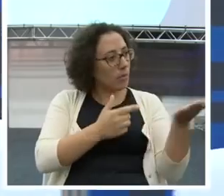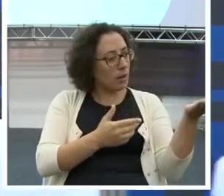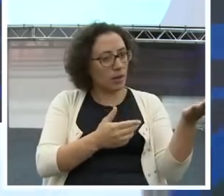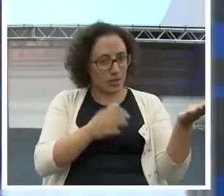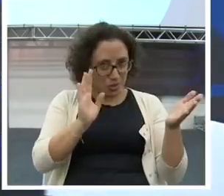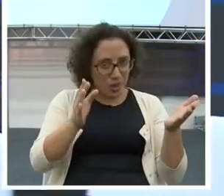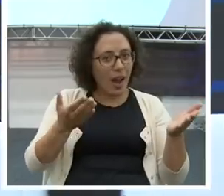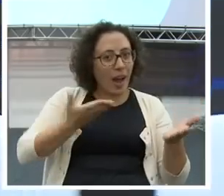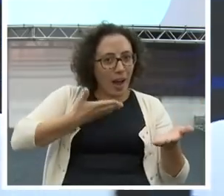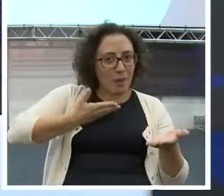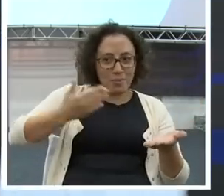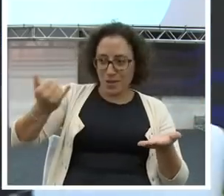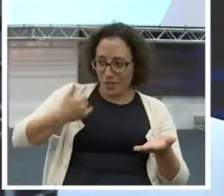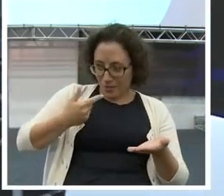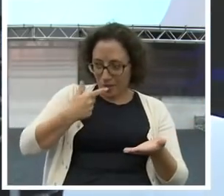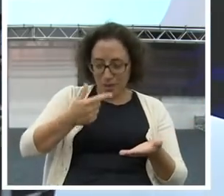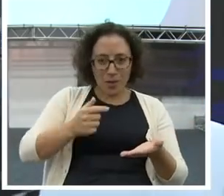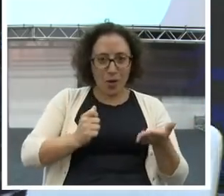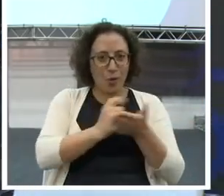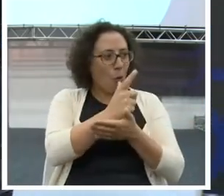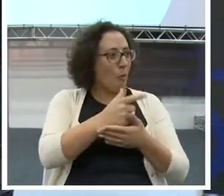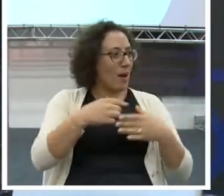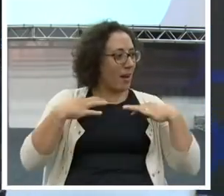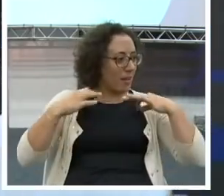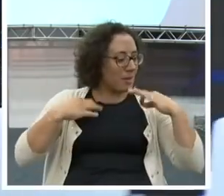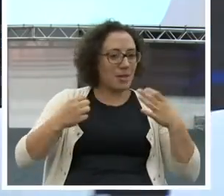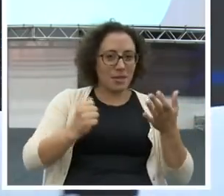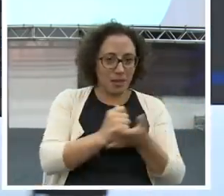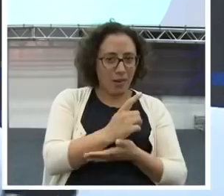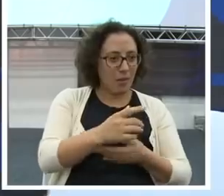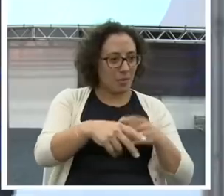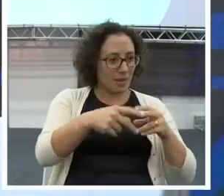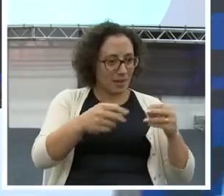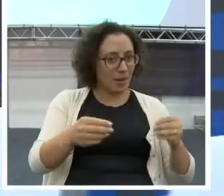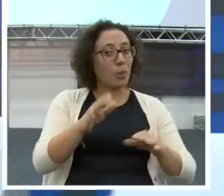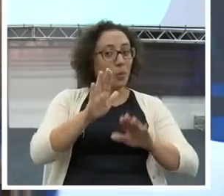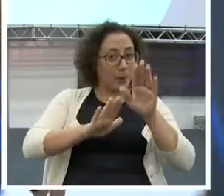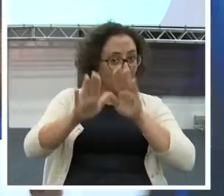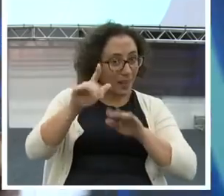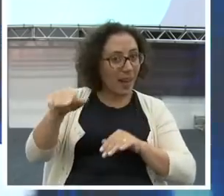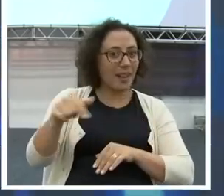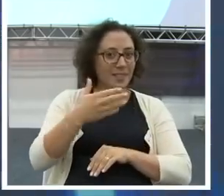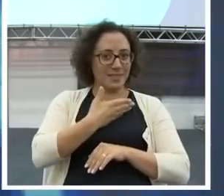Compra essa camisa. Compra esse tênis. Já? Cuidado com esse amigo.